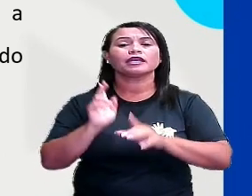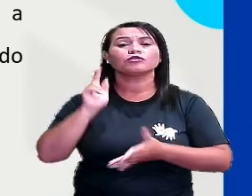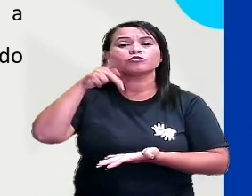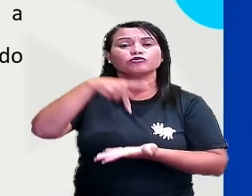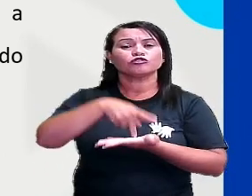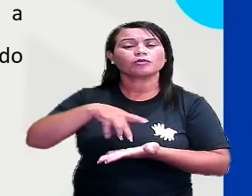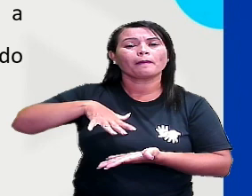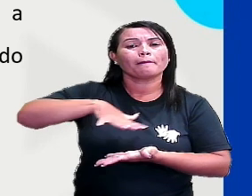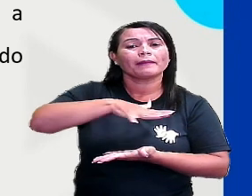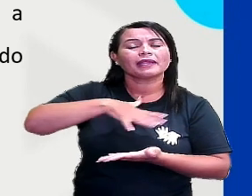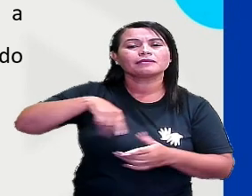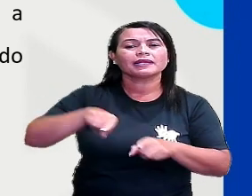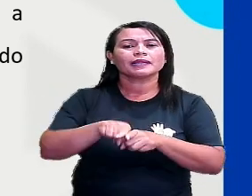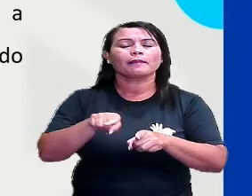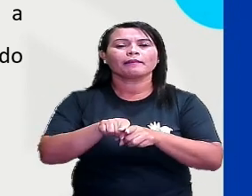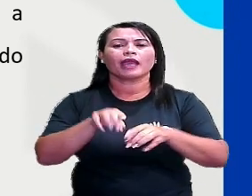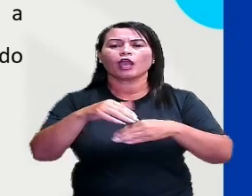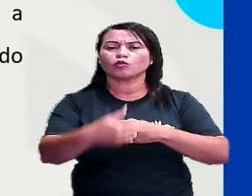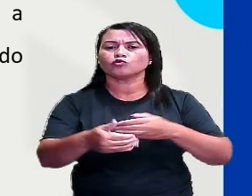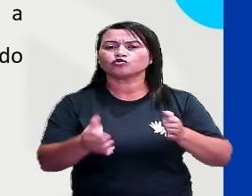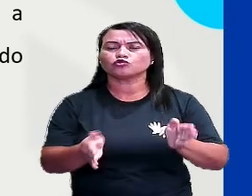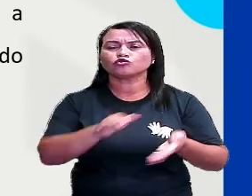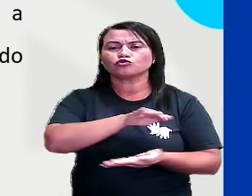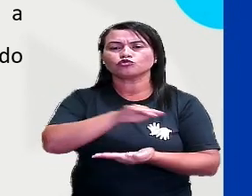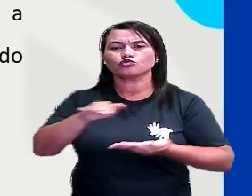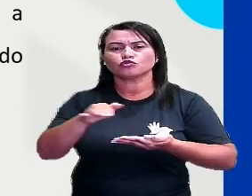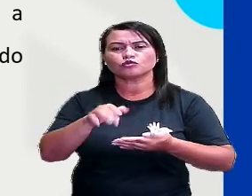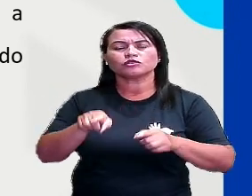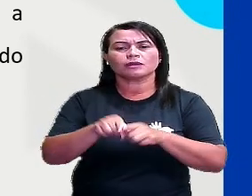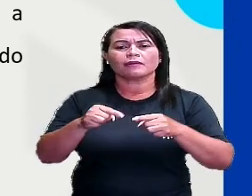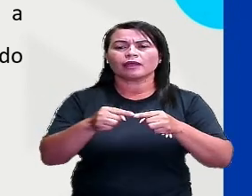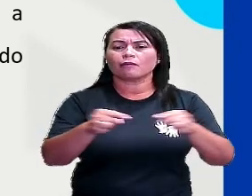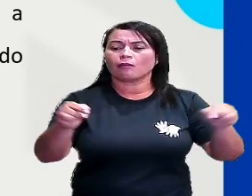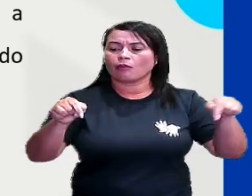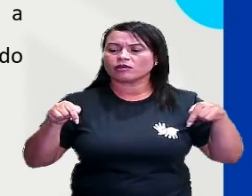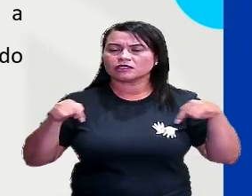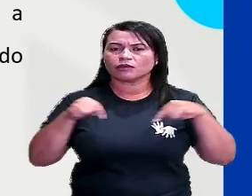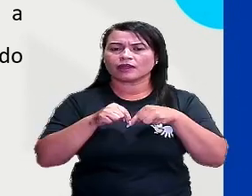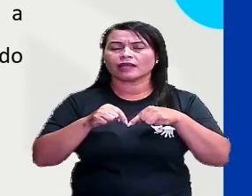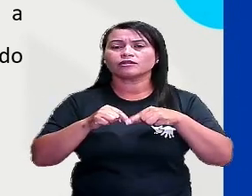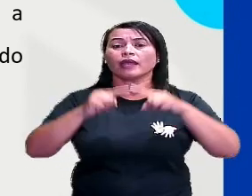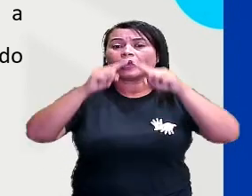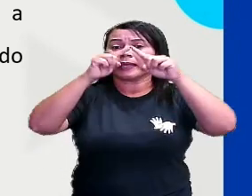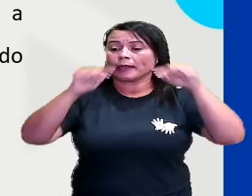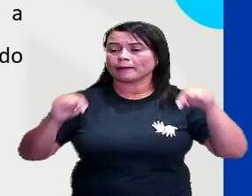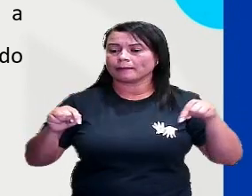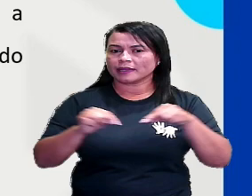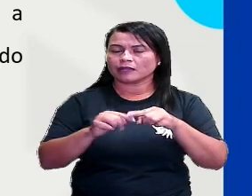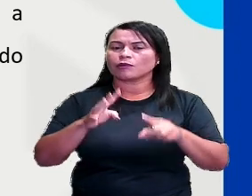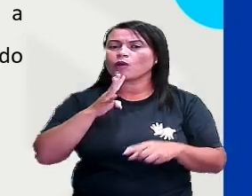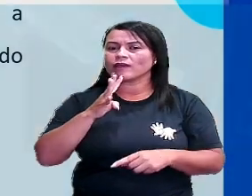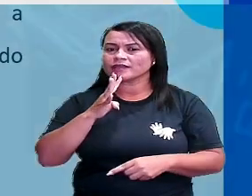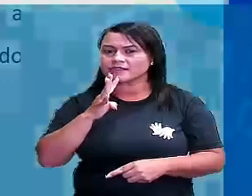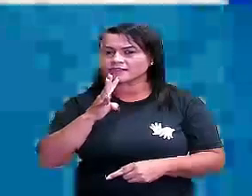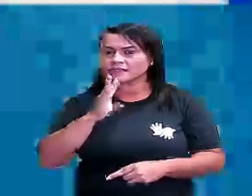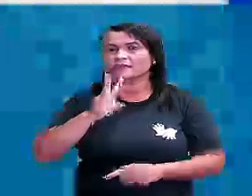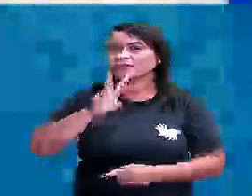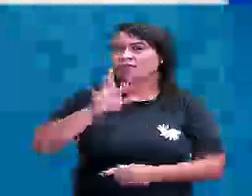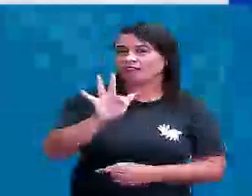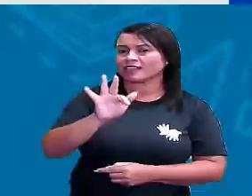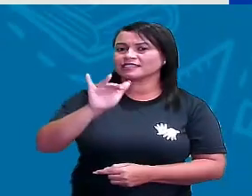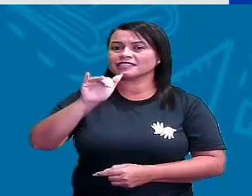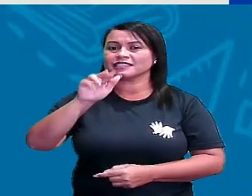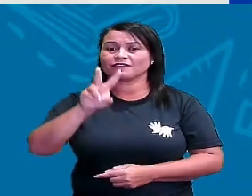associação de cubos a blocos retangulares e pirâmides, reconhecendo faces e vértices.